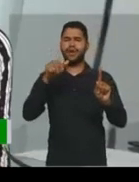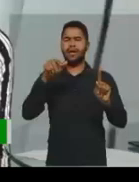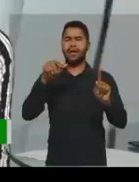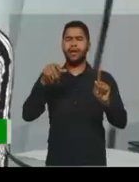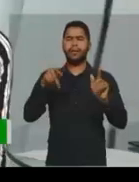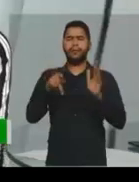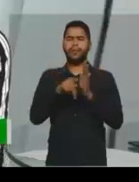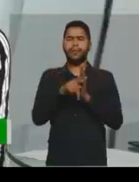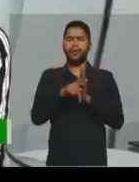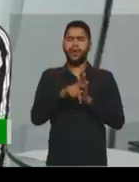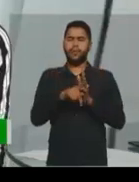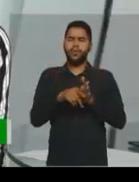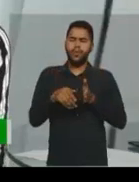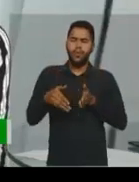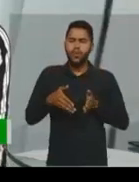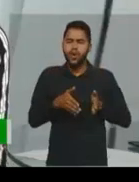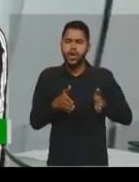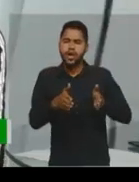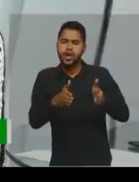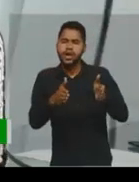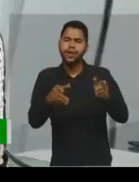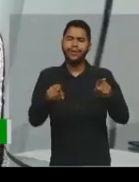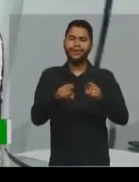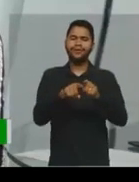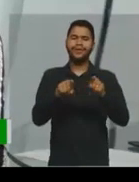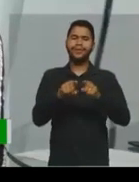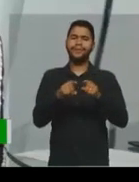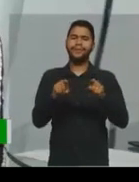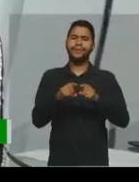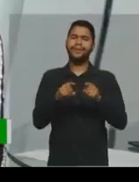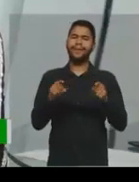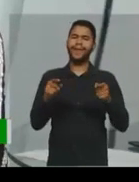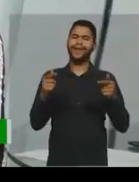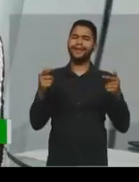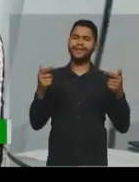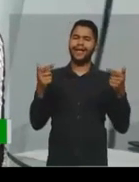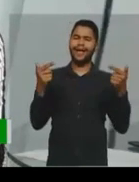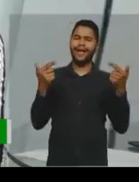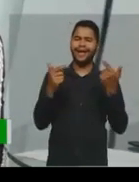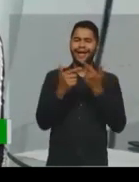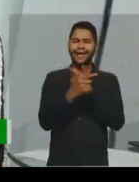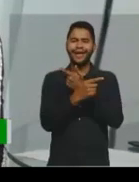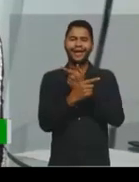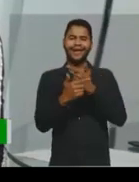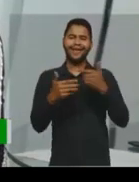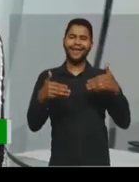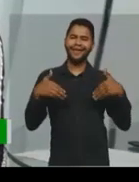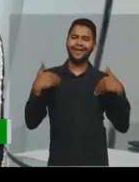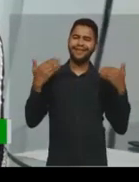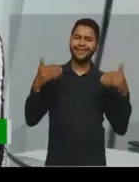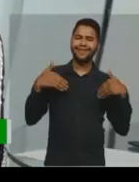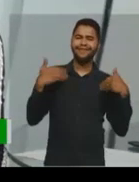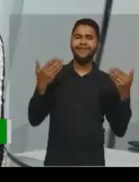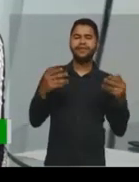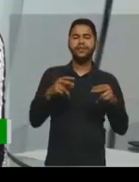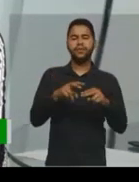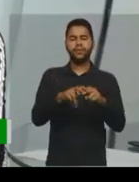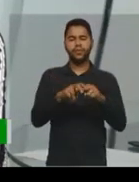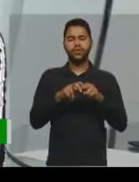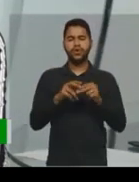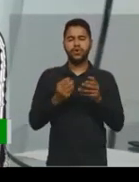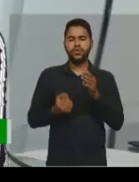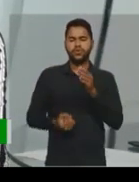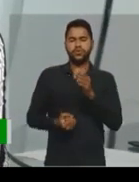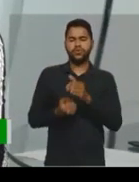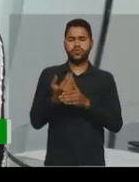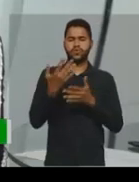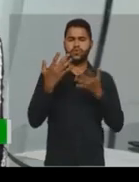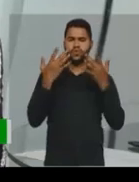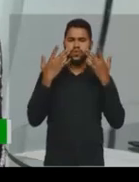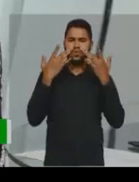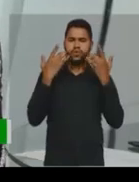diversão. E, então, é nesse contexto que o teatro vai surgir.